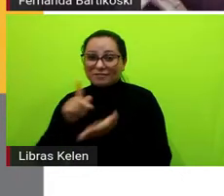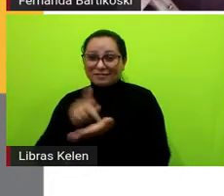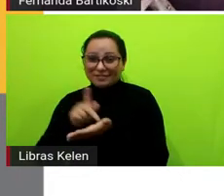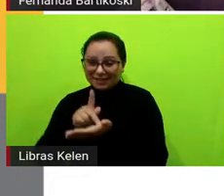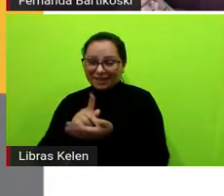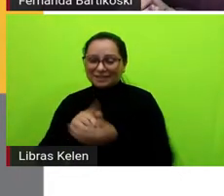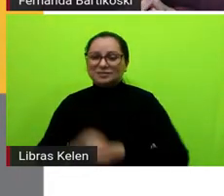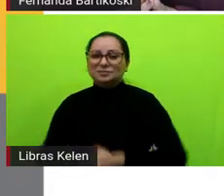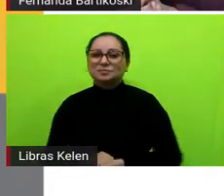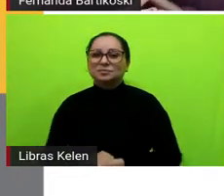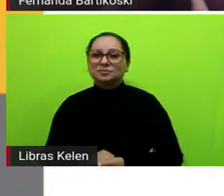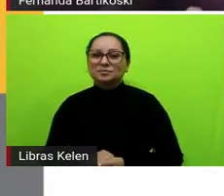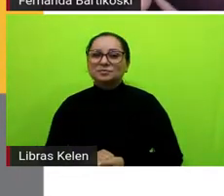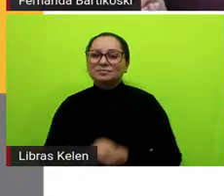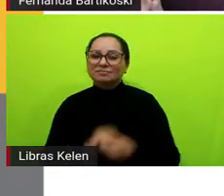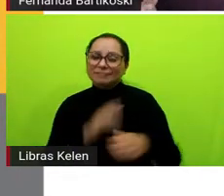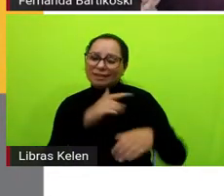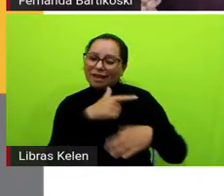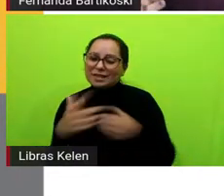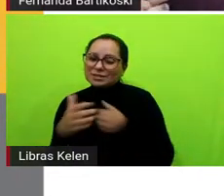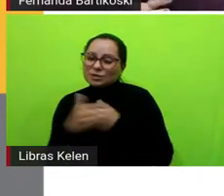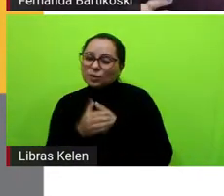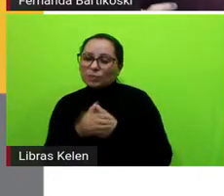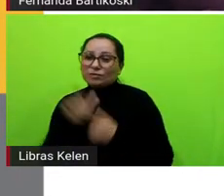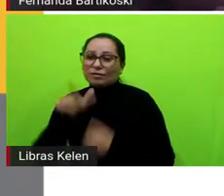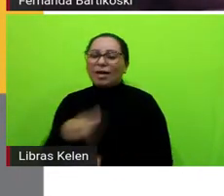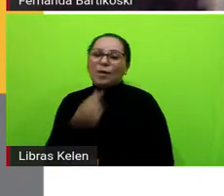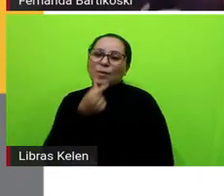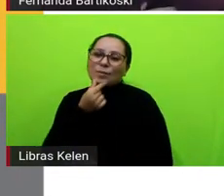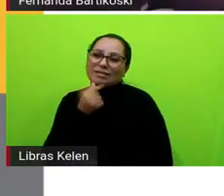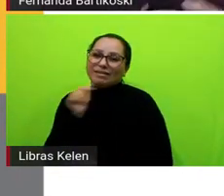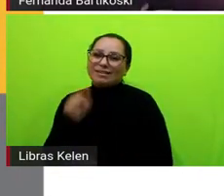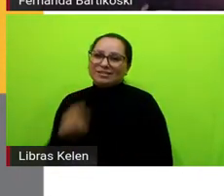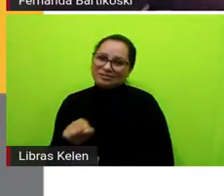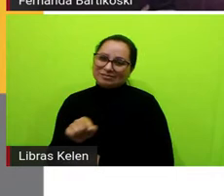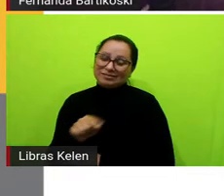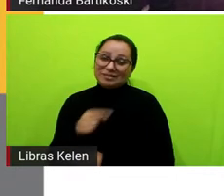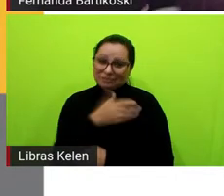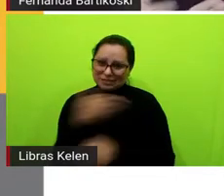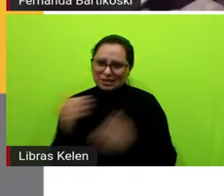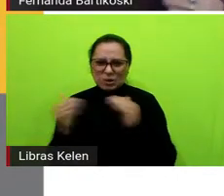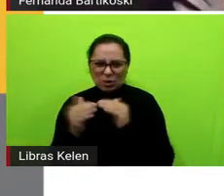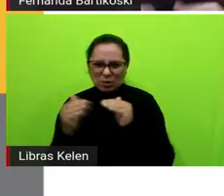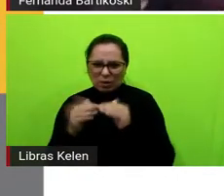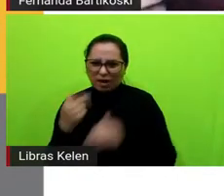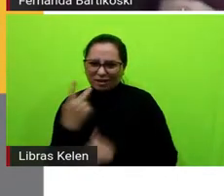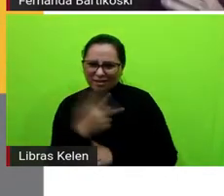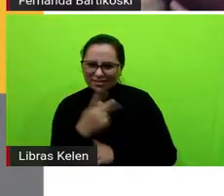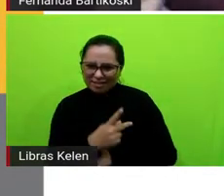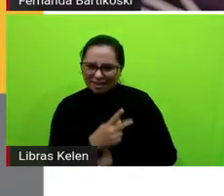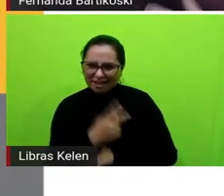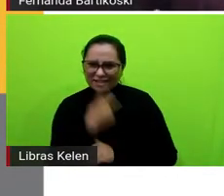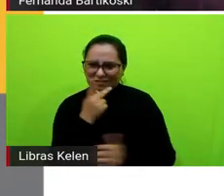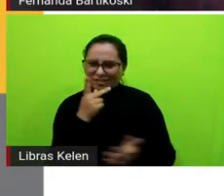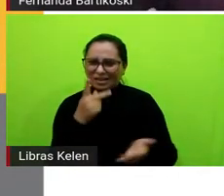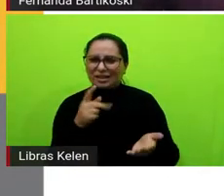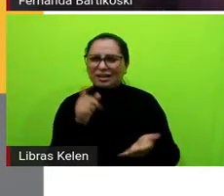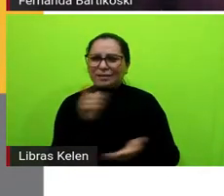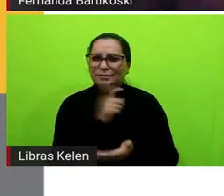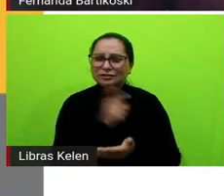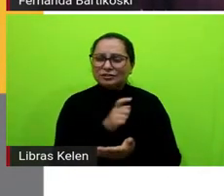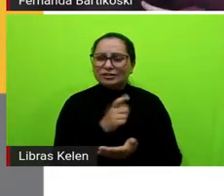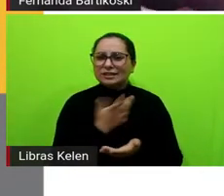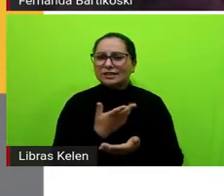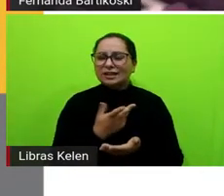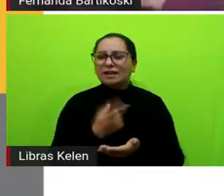o verdadeiro ladrão que era o menino né então você concorda com essa atitude dela né de confessar algo que ela não